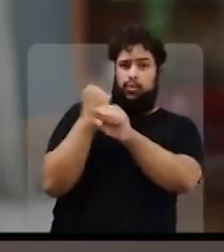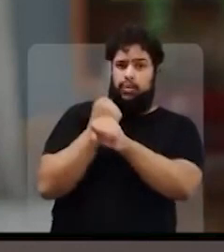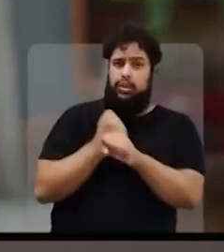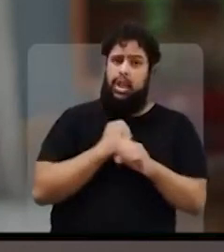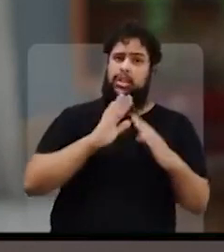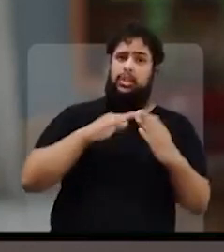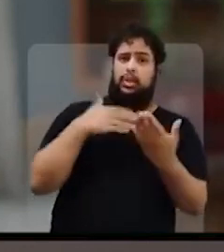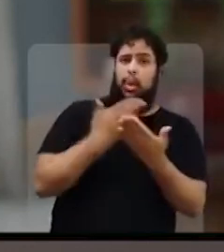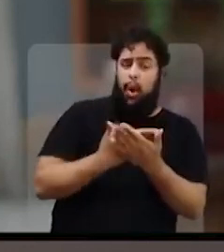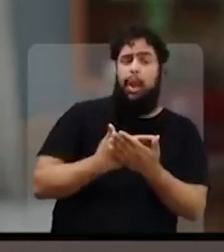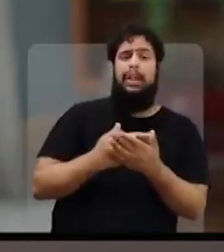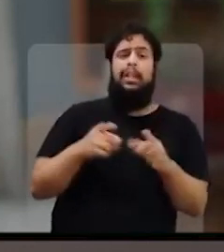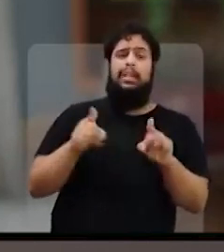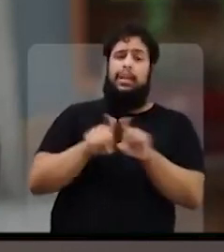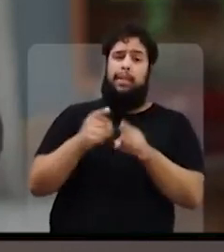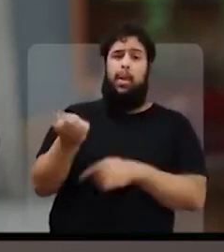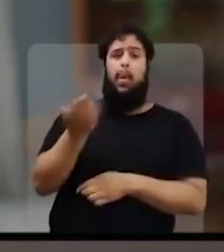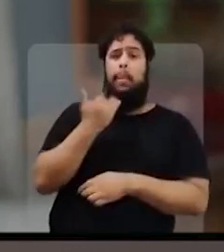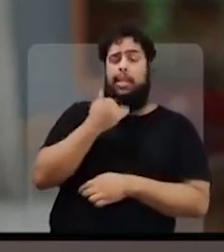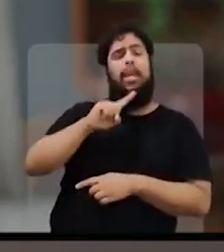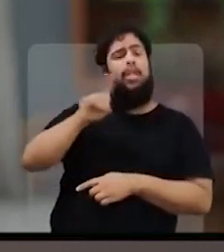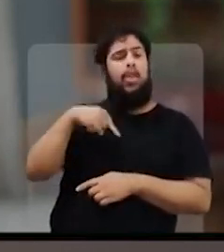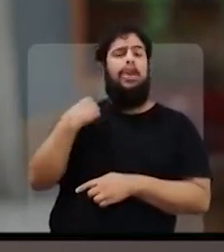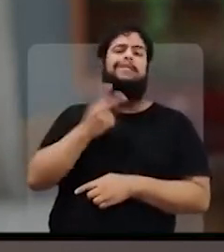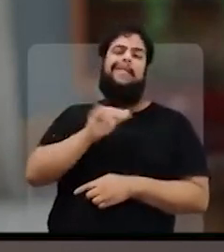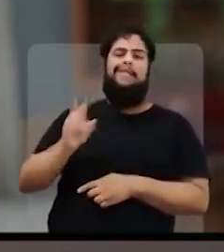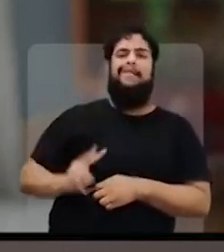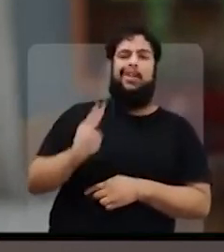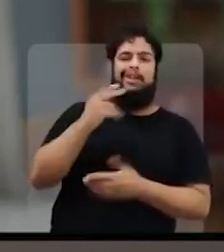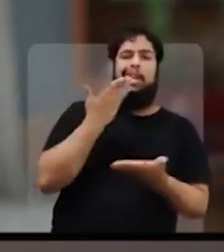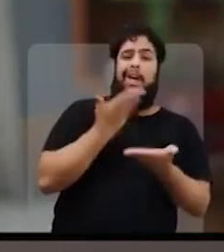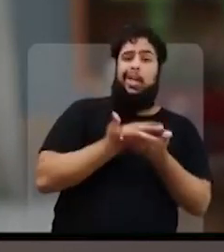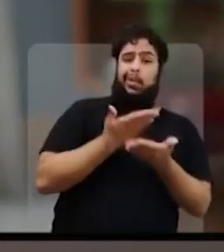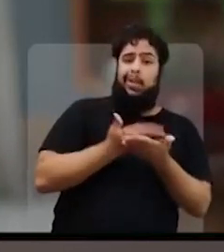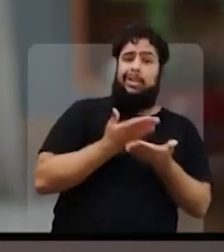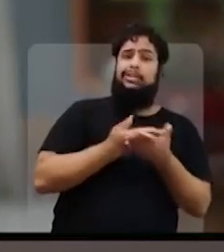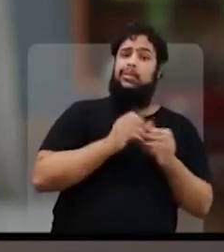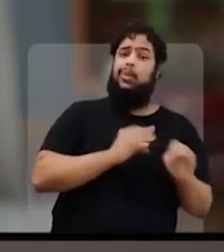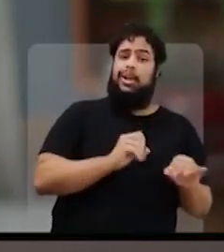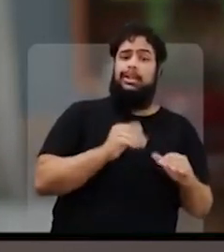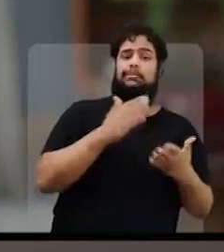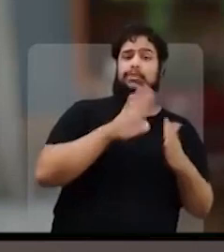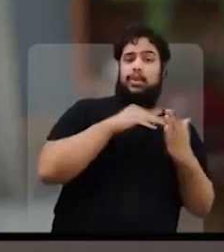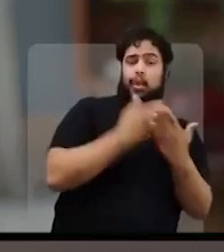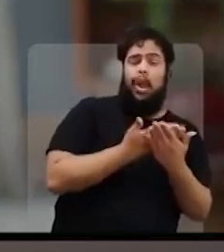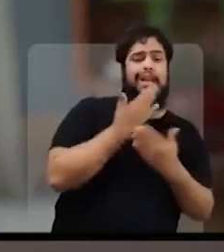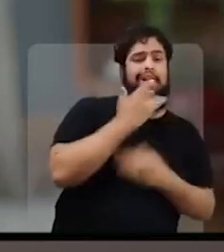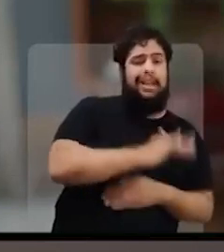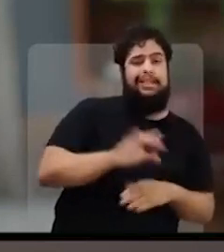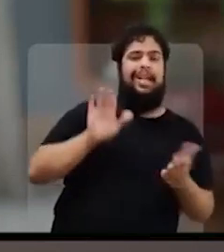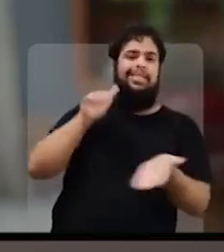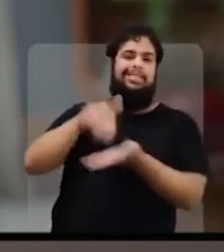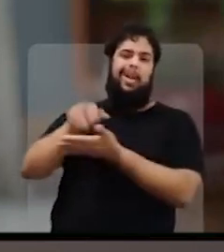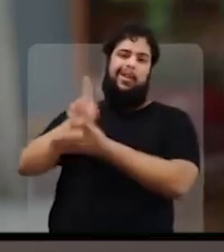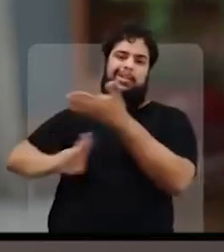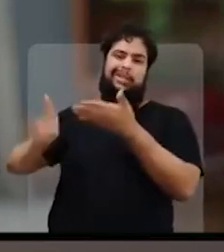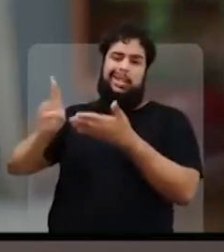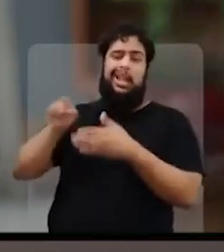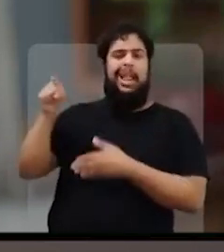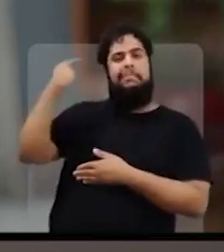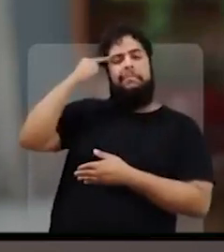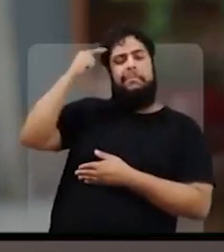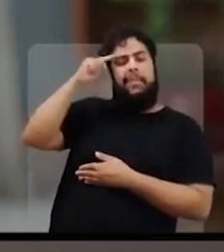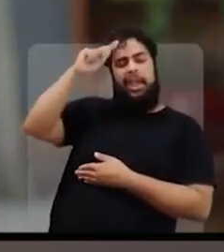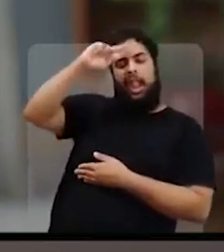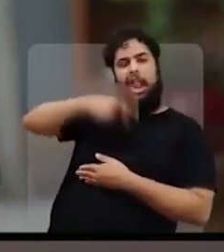de creche da merenda escolar, nós vamos valorizar a educação da creche à universidade. Enquanto ele só pensa na